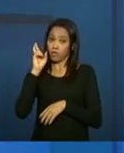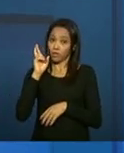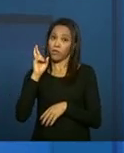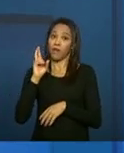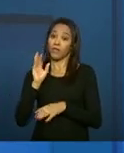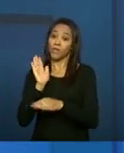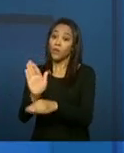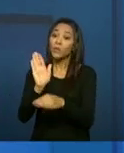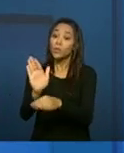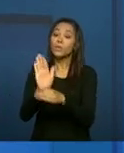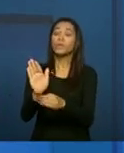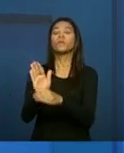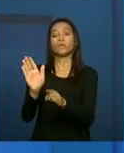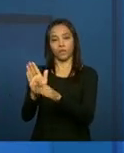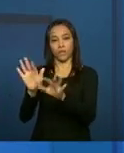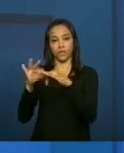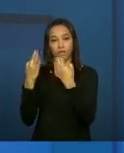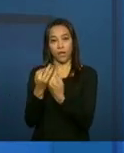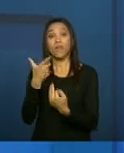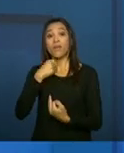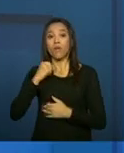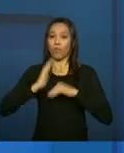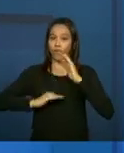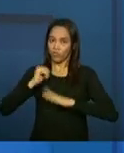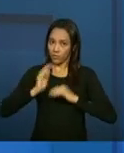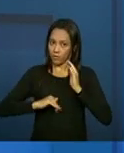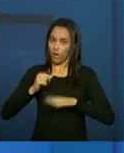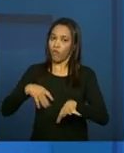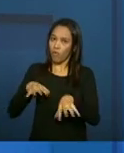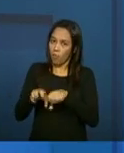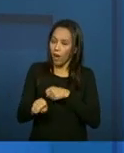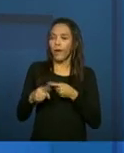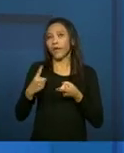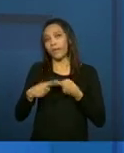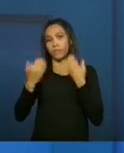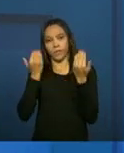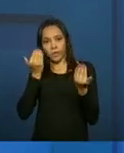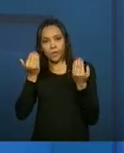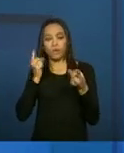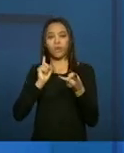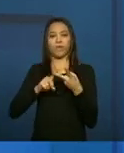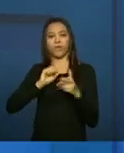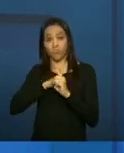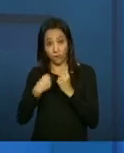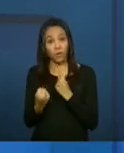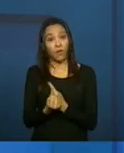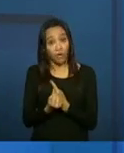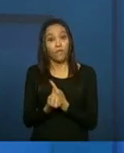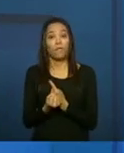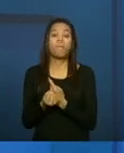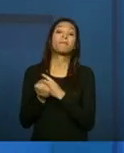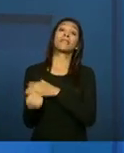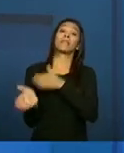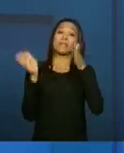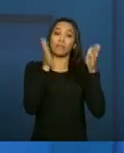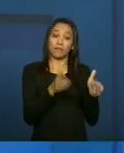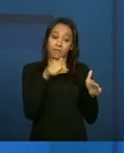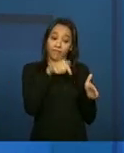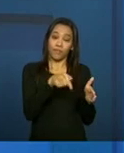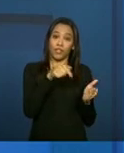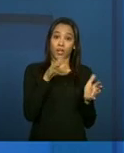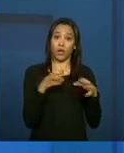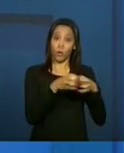por um profissional de nível superior da equipe do PAIF, que pode ser o psicólogo, o assistente social. E já o Serviço de Convivência, a unidade